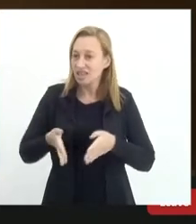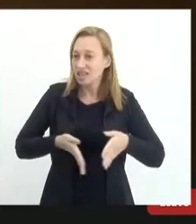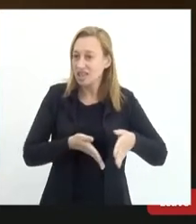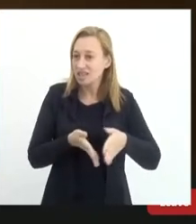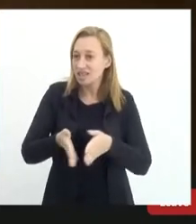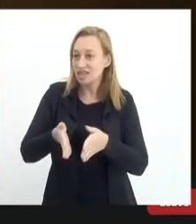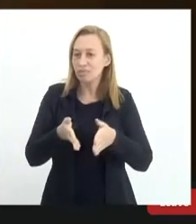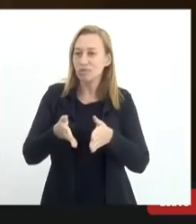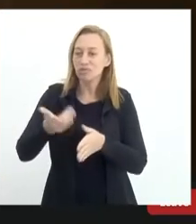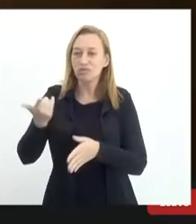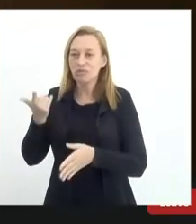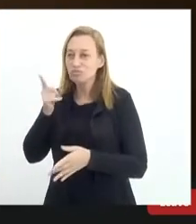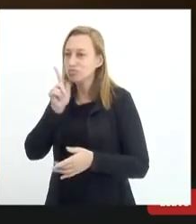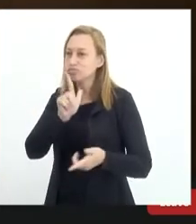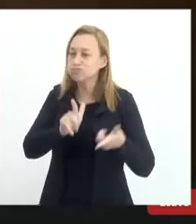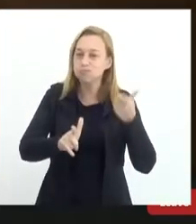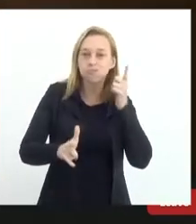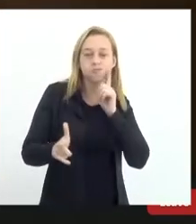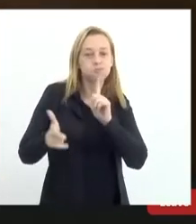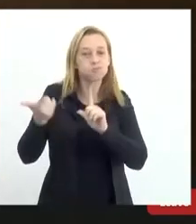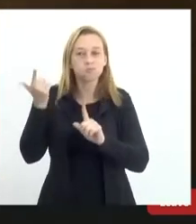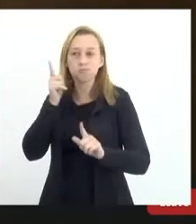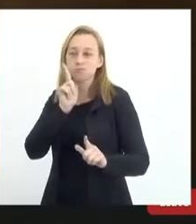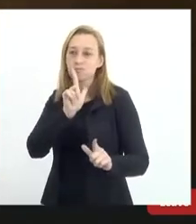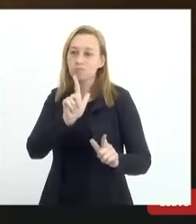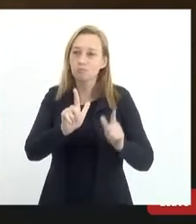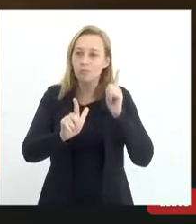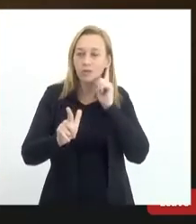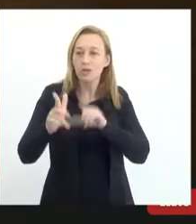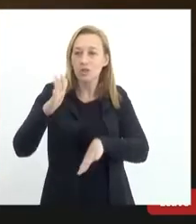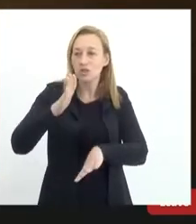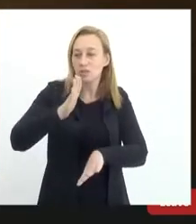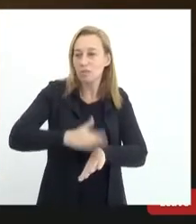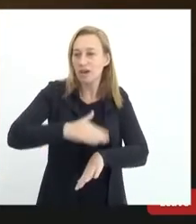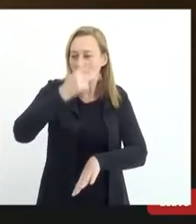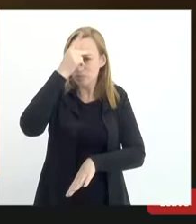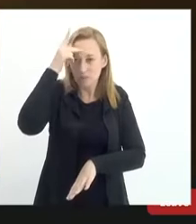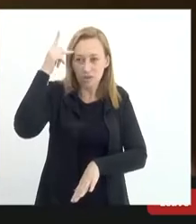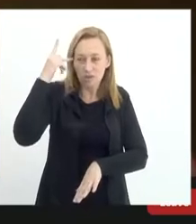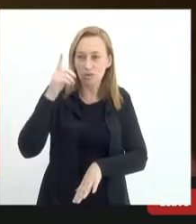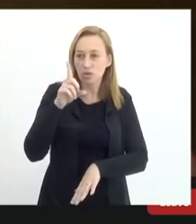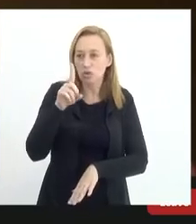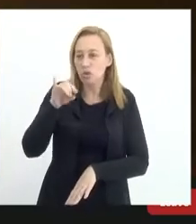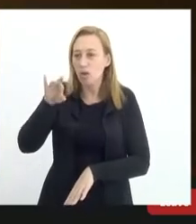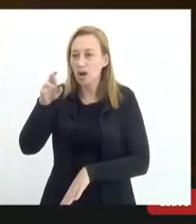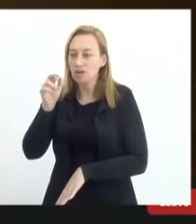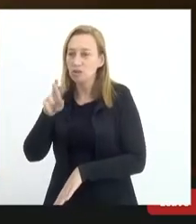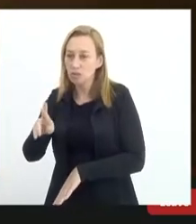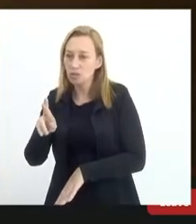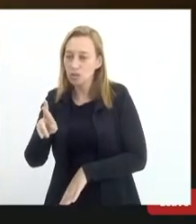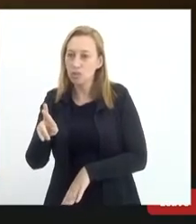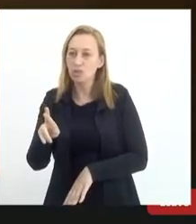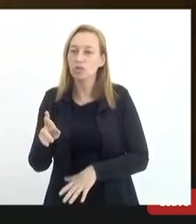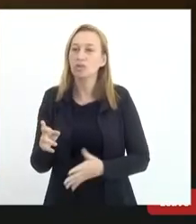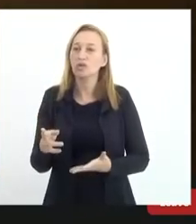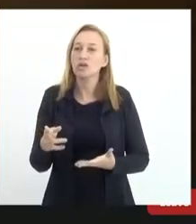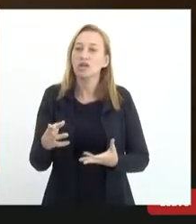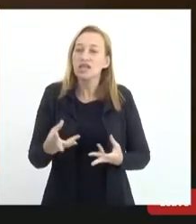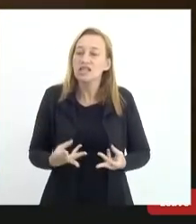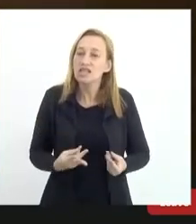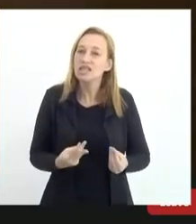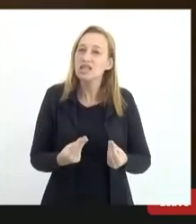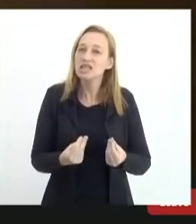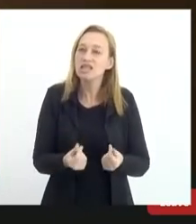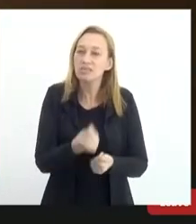de conquistar mais doadores, de sensibilizar as pessoas,